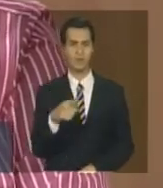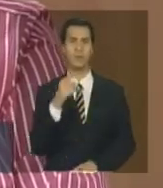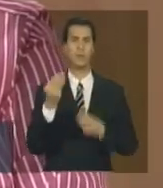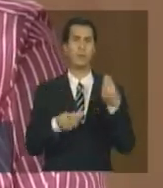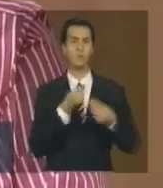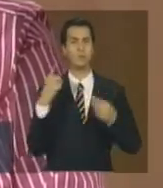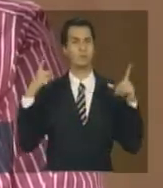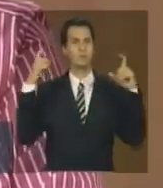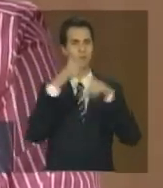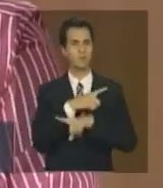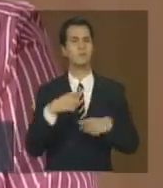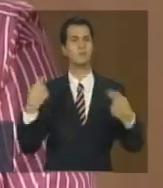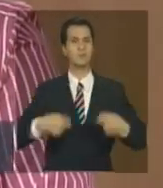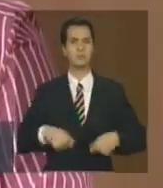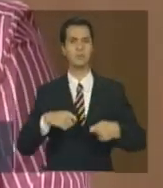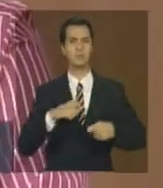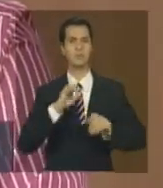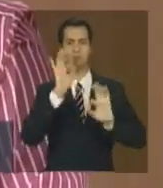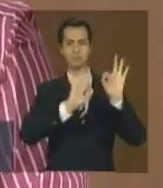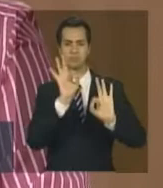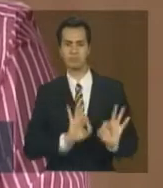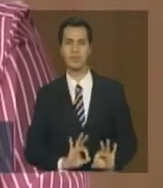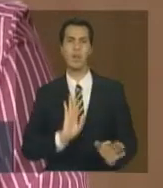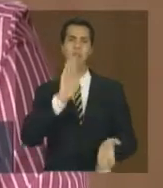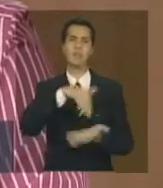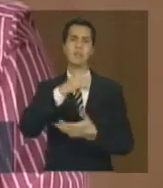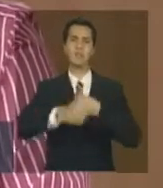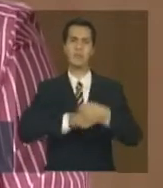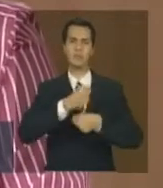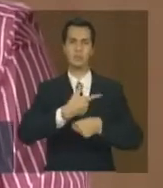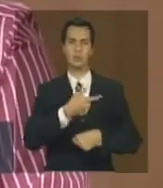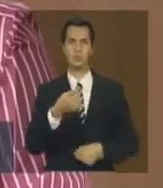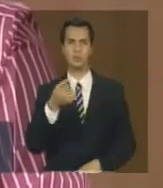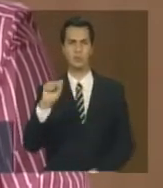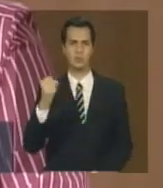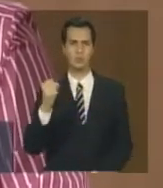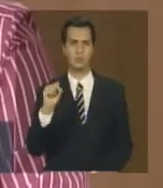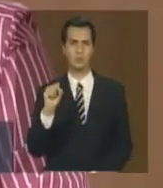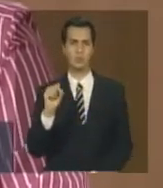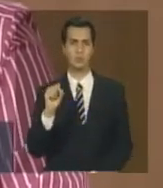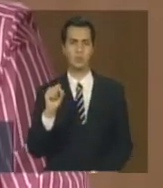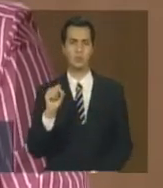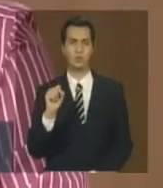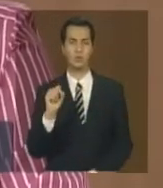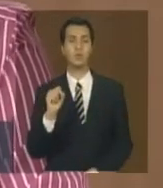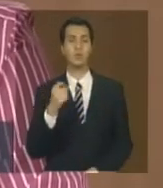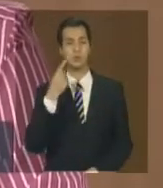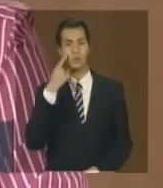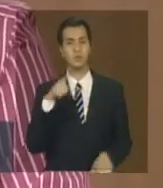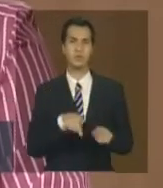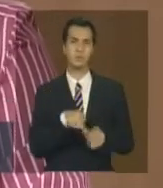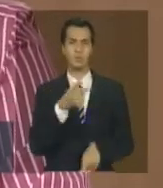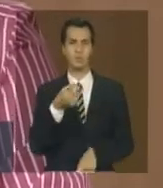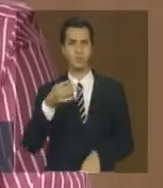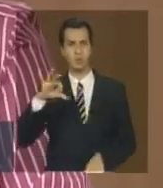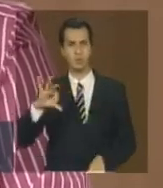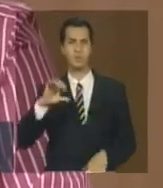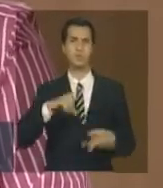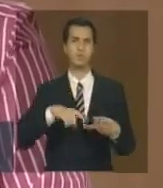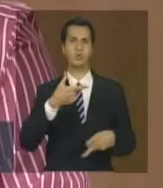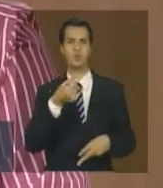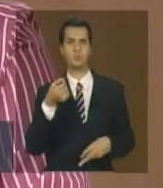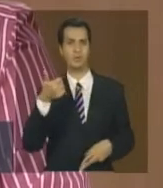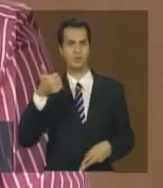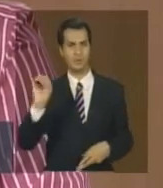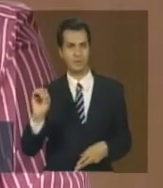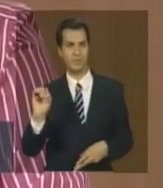ter uma atualização até 2008 as bases de dados que nós usamos como é que se desdobra 2009, 2010 e como é que